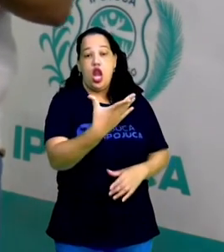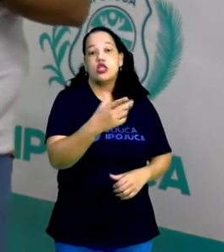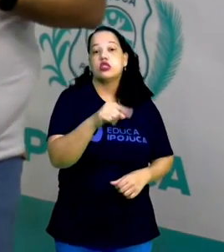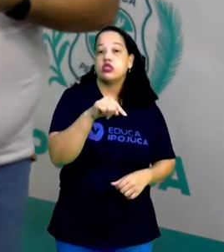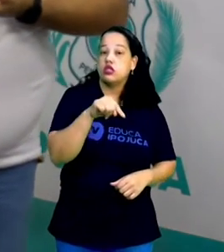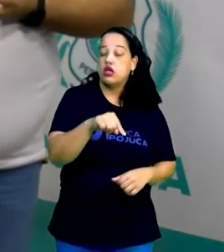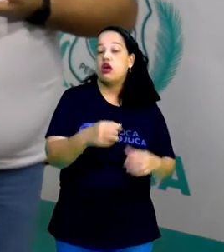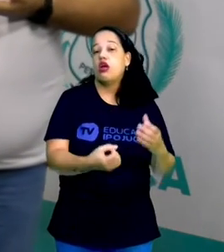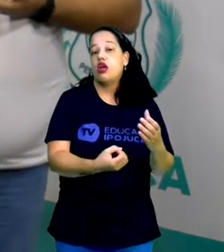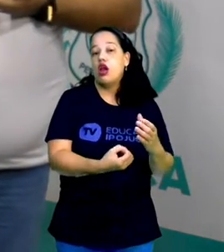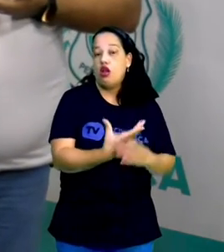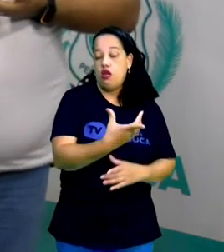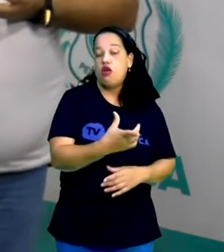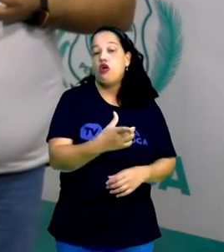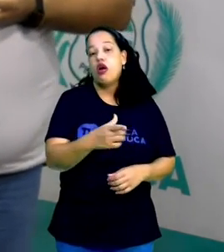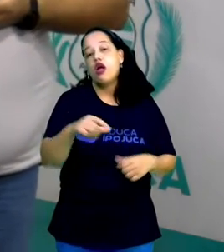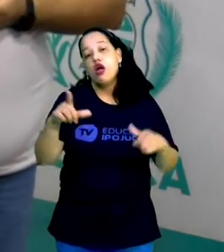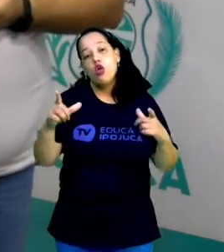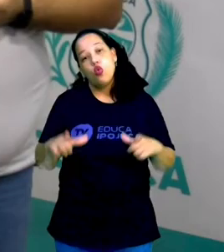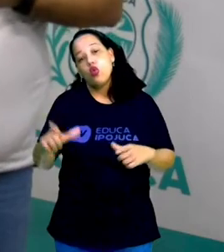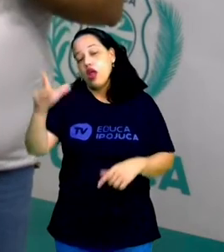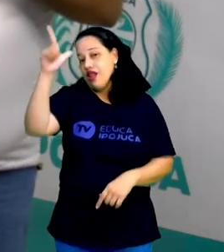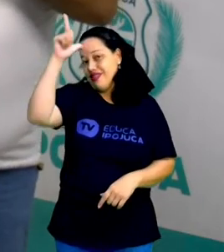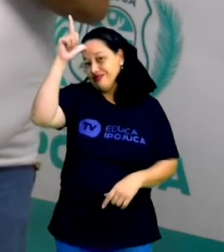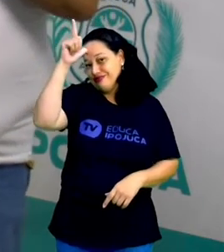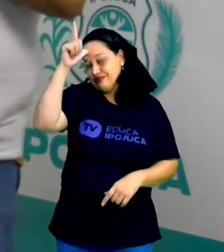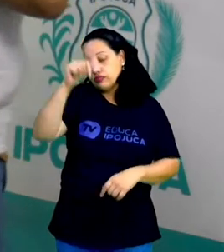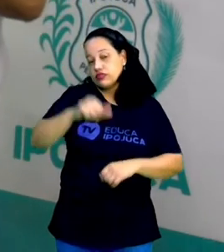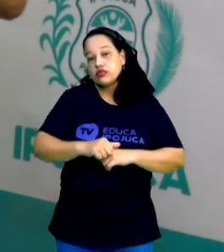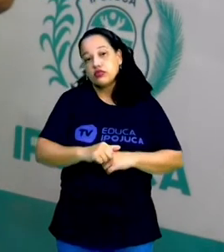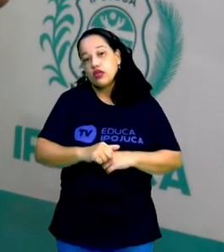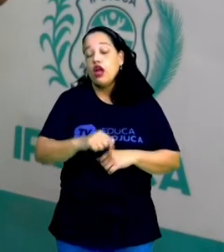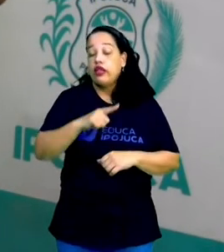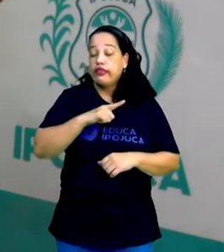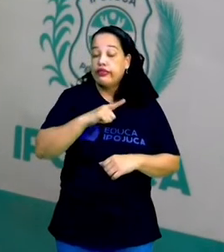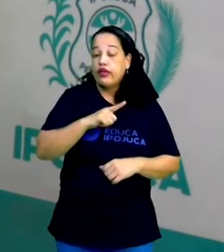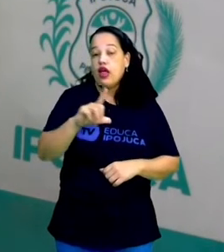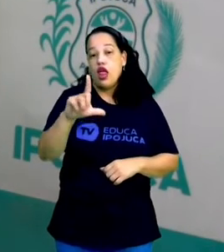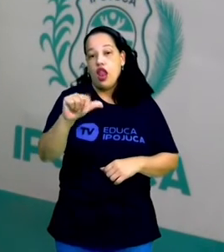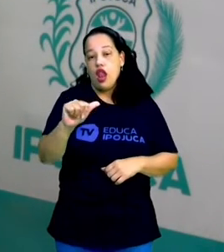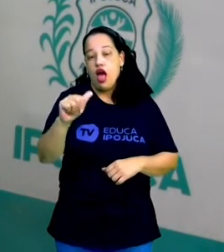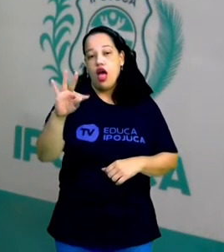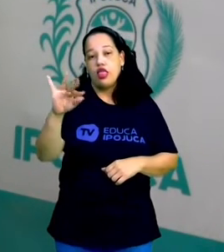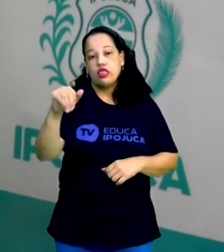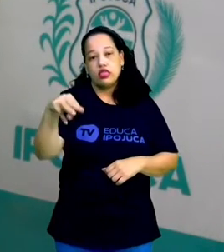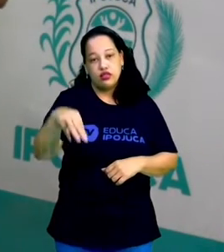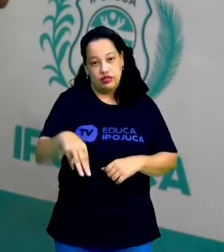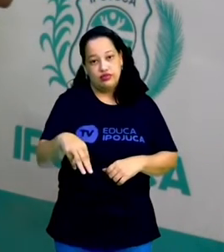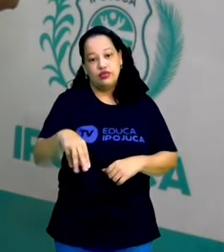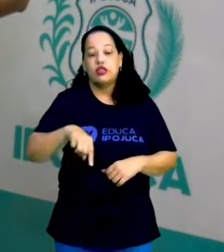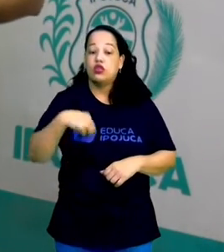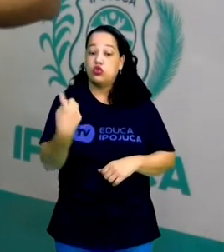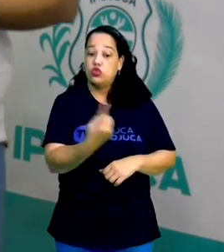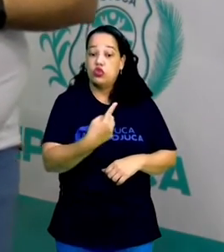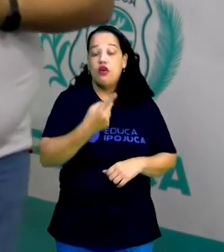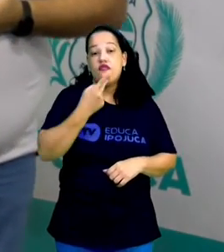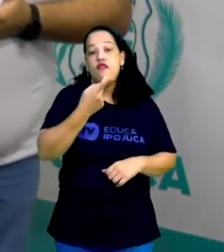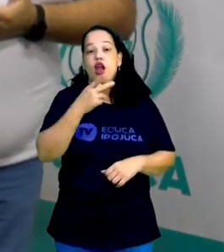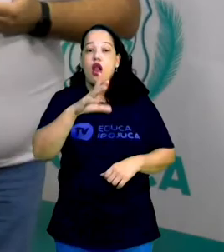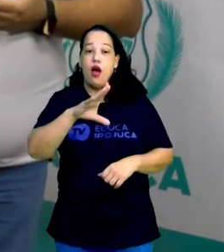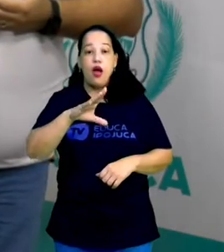fazemos parte da América Latina. Nós falamos o português e os outros países, em sua maioria,